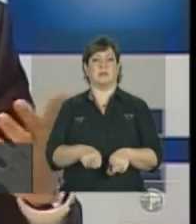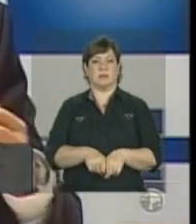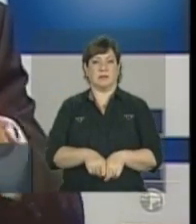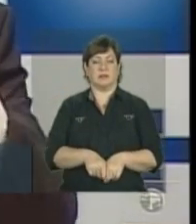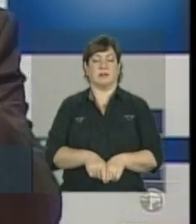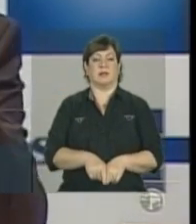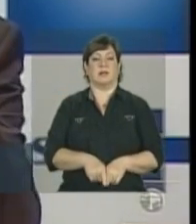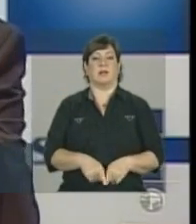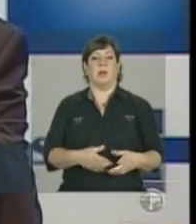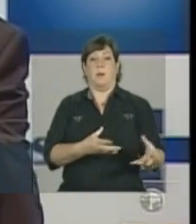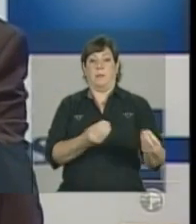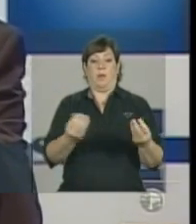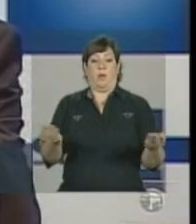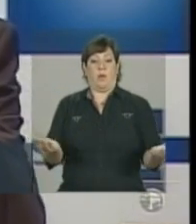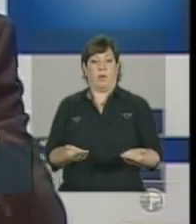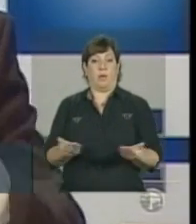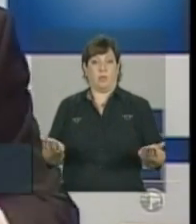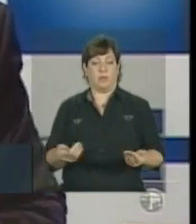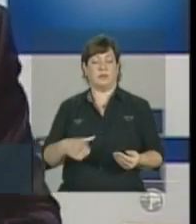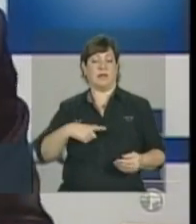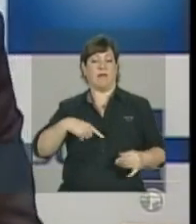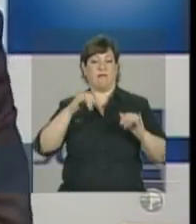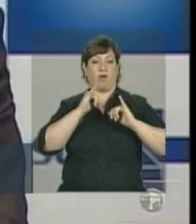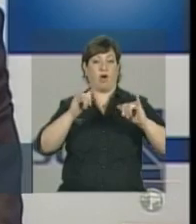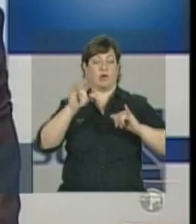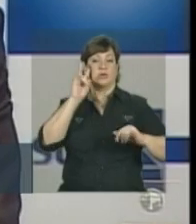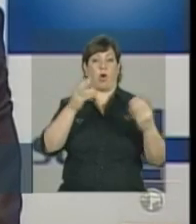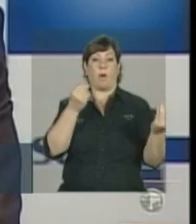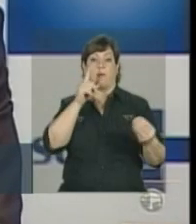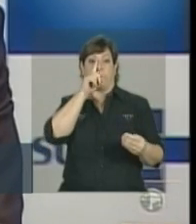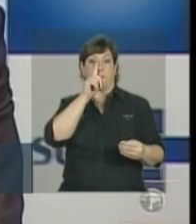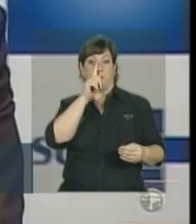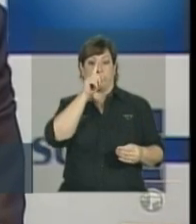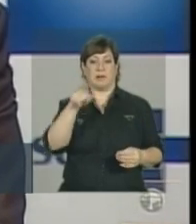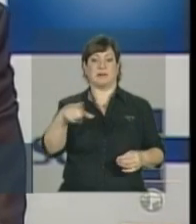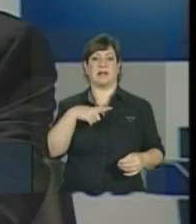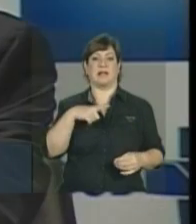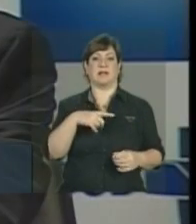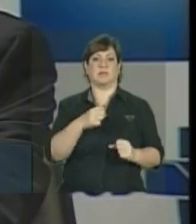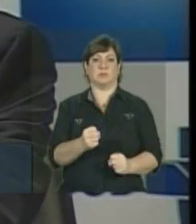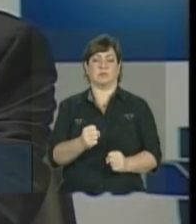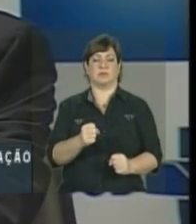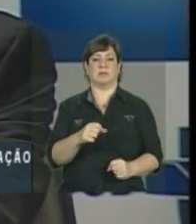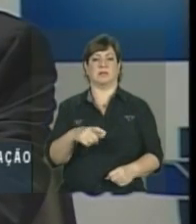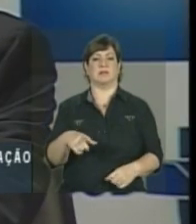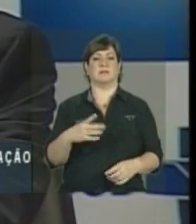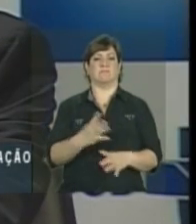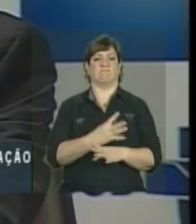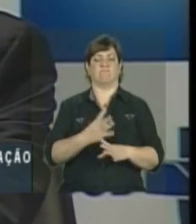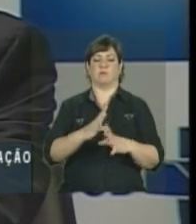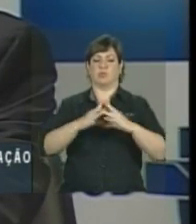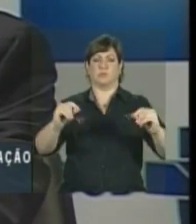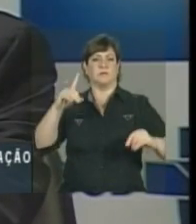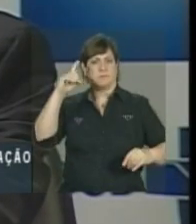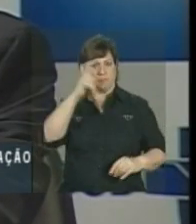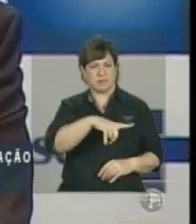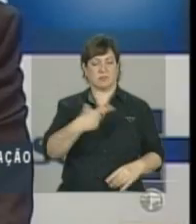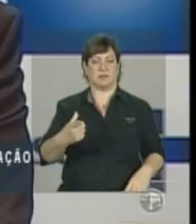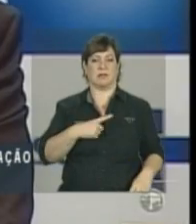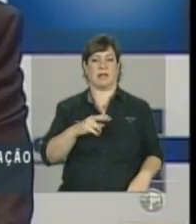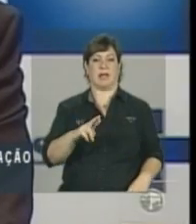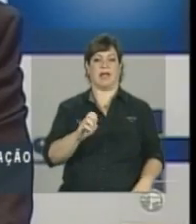situações específicas, já nos dá informações também sobre o risco de resistência do bacilo, né, do perfil do bacilo. Então,